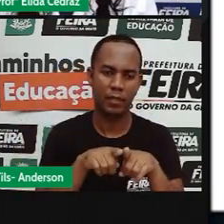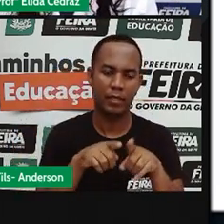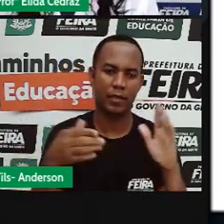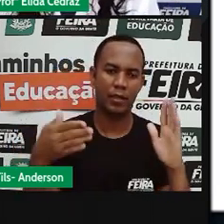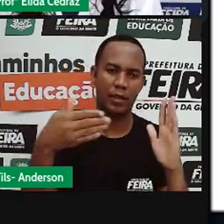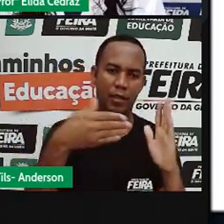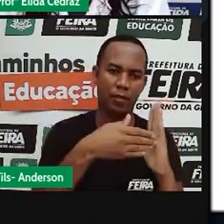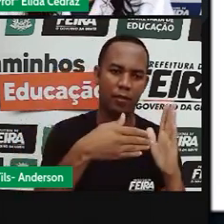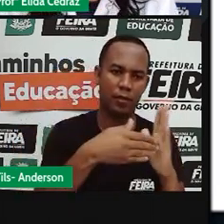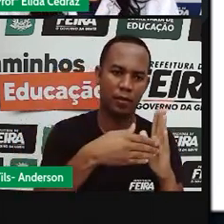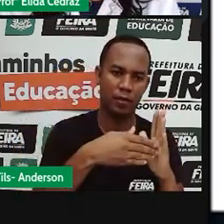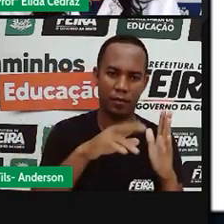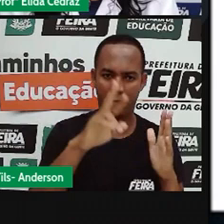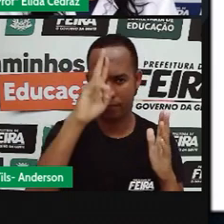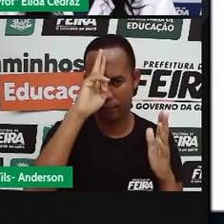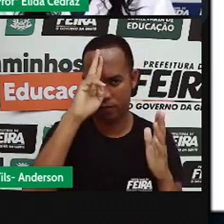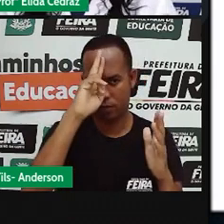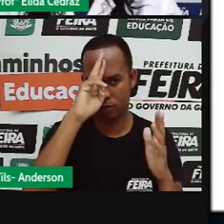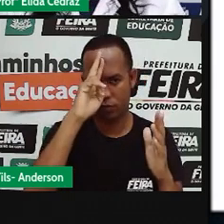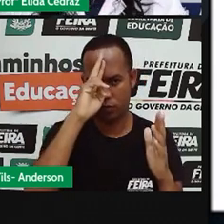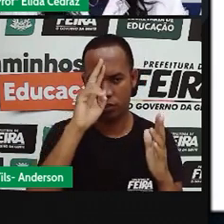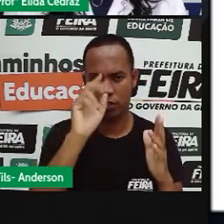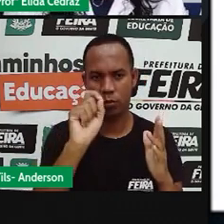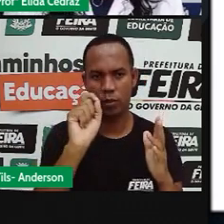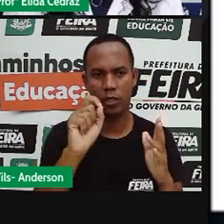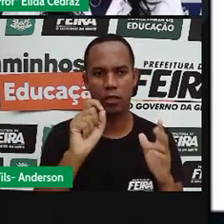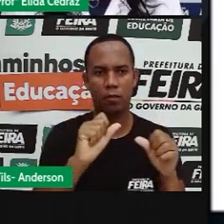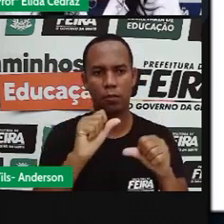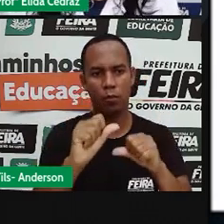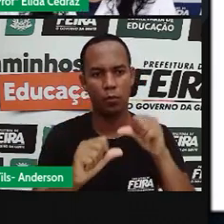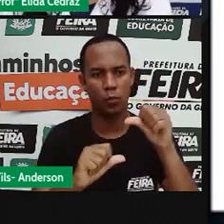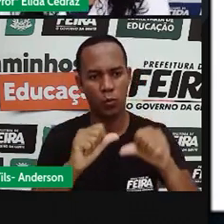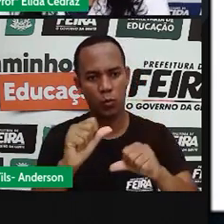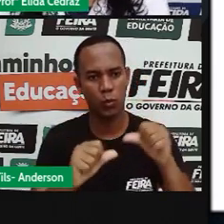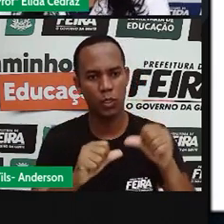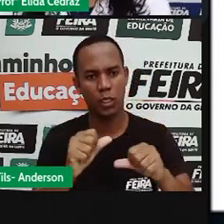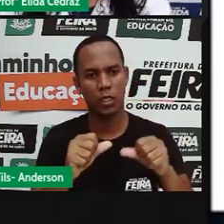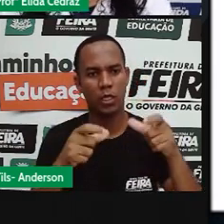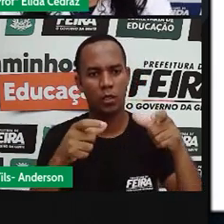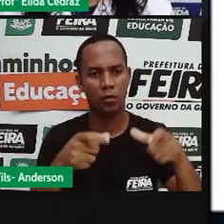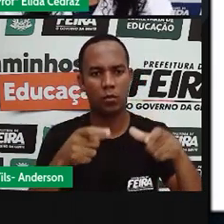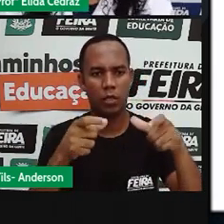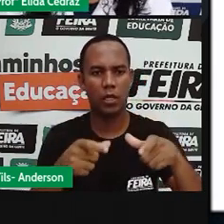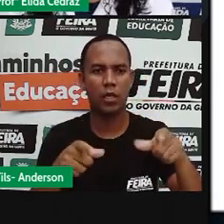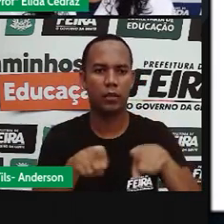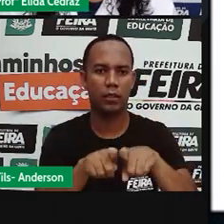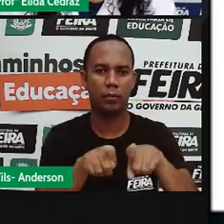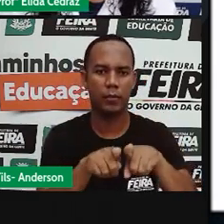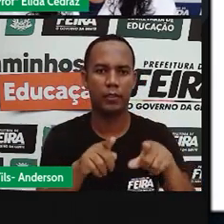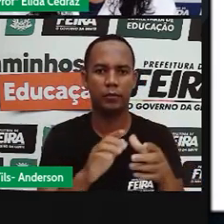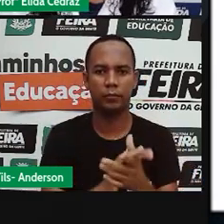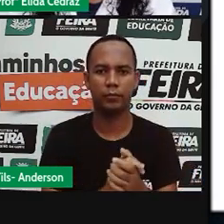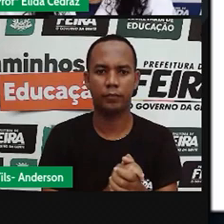Sol se põe, as sombras mudam de posição e também de tamanho.